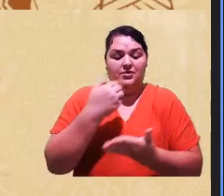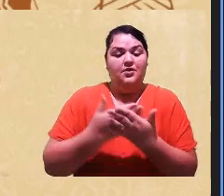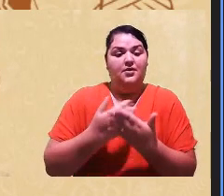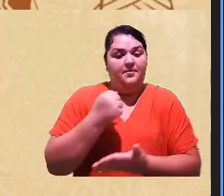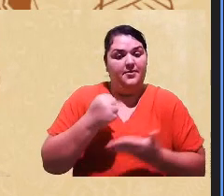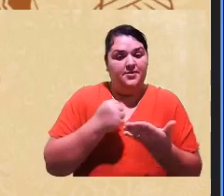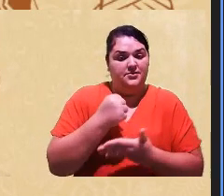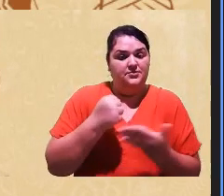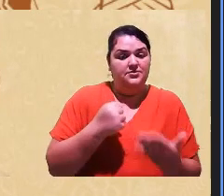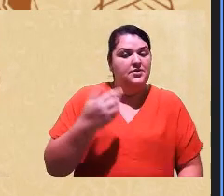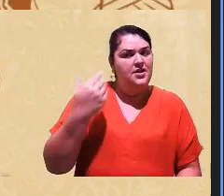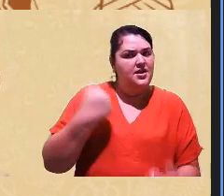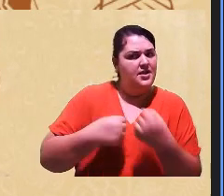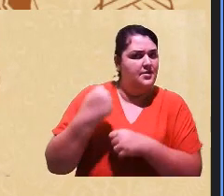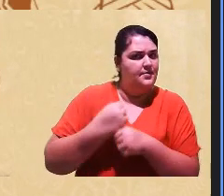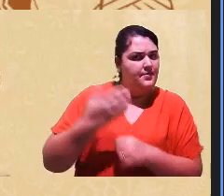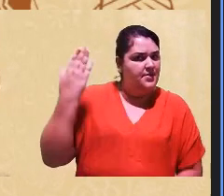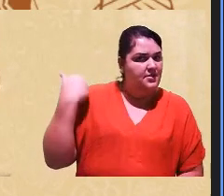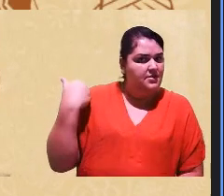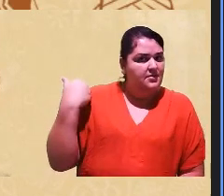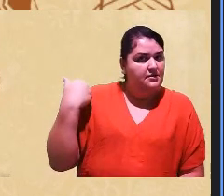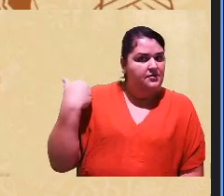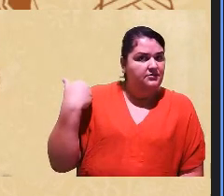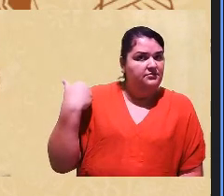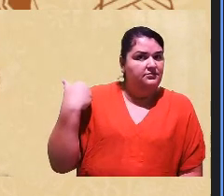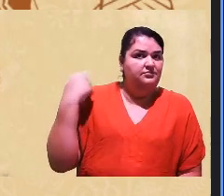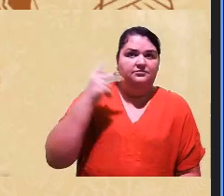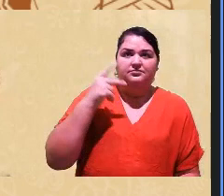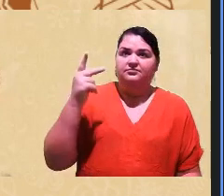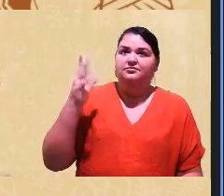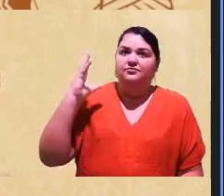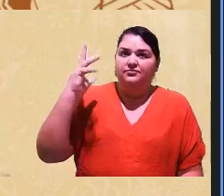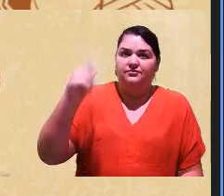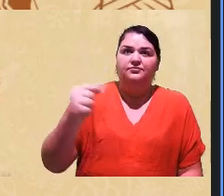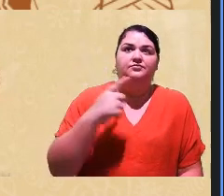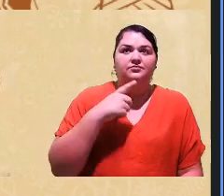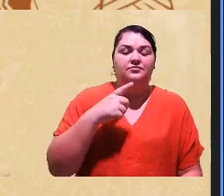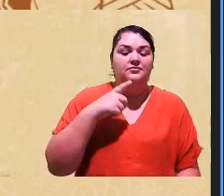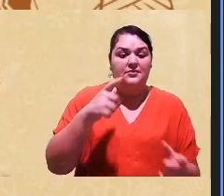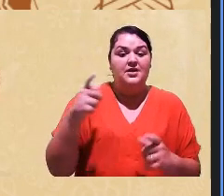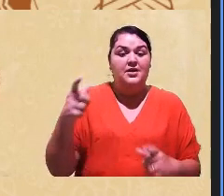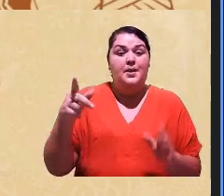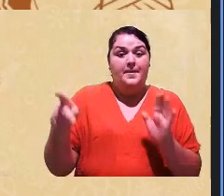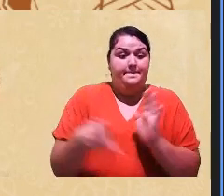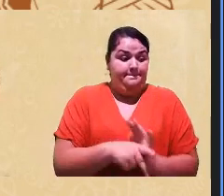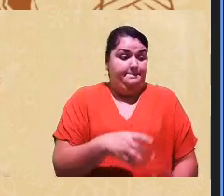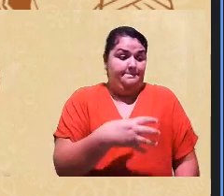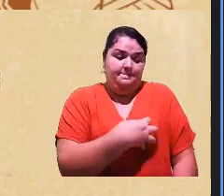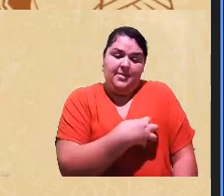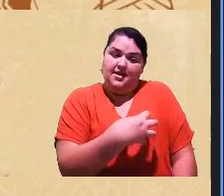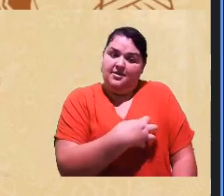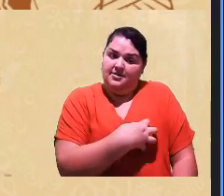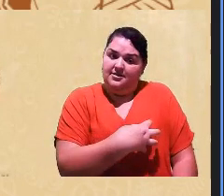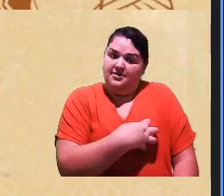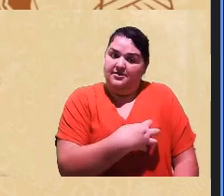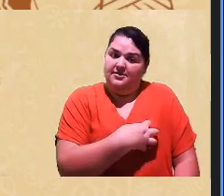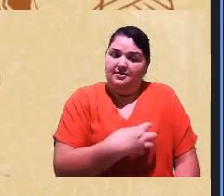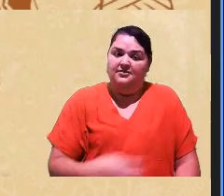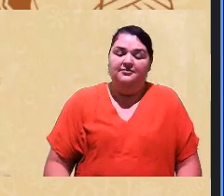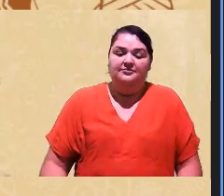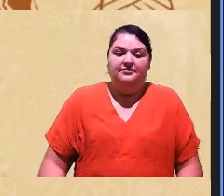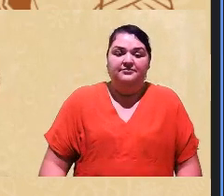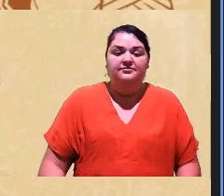ano passado todos os professores das instituições baianas pelo menos foi a que eu